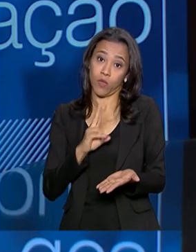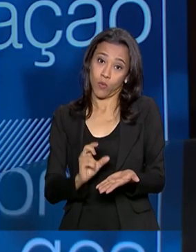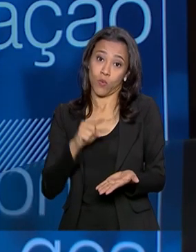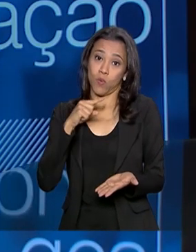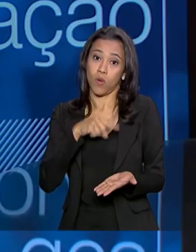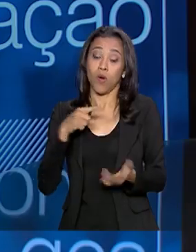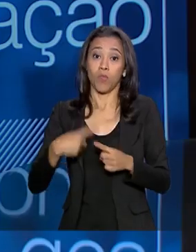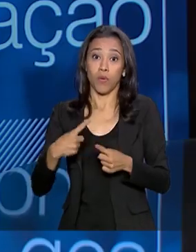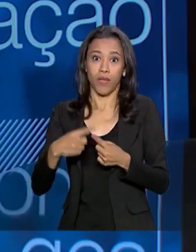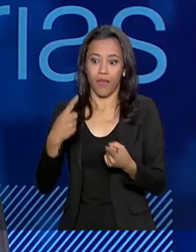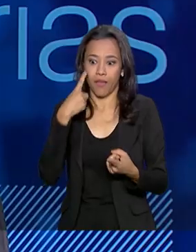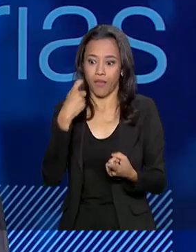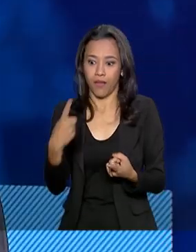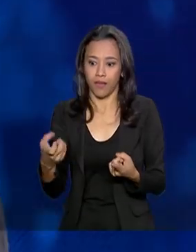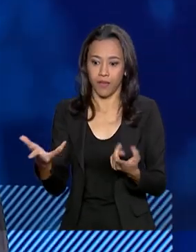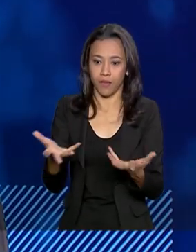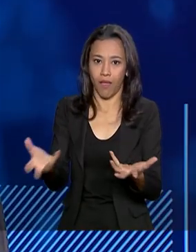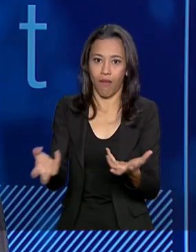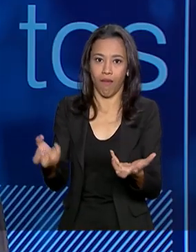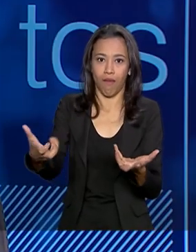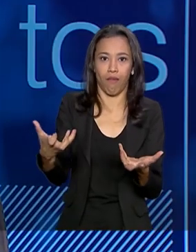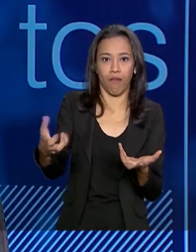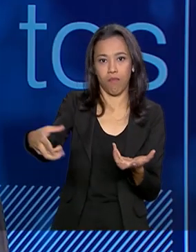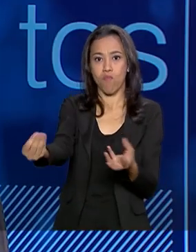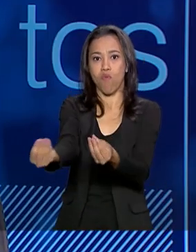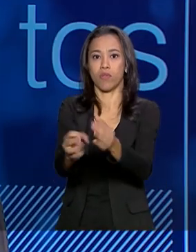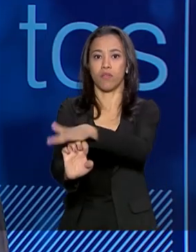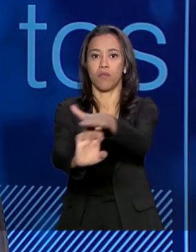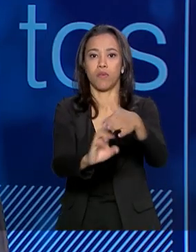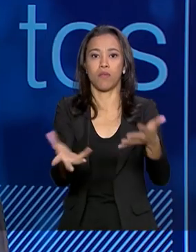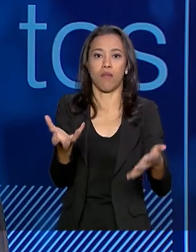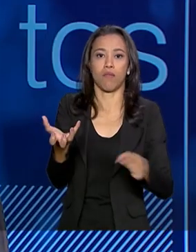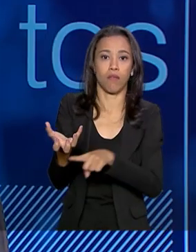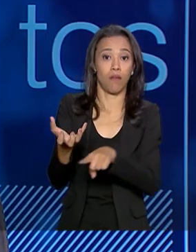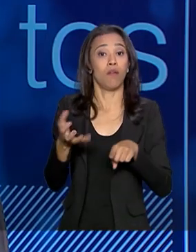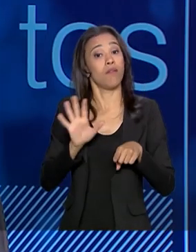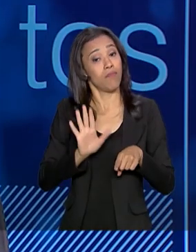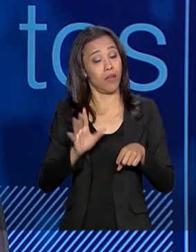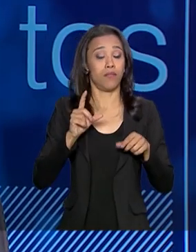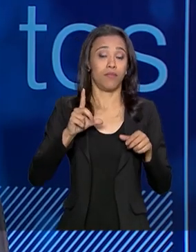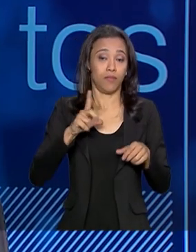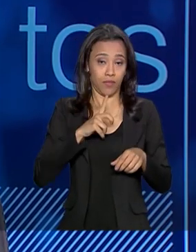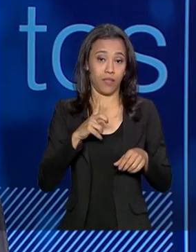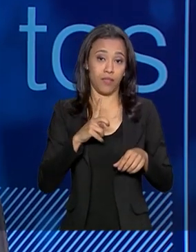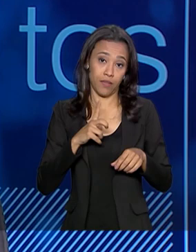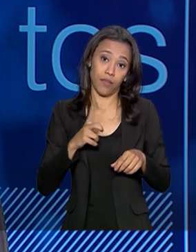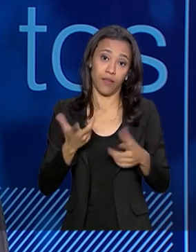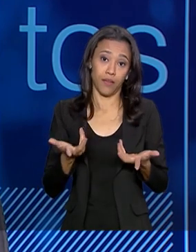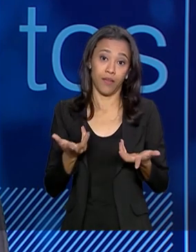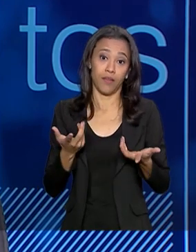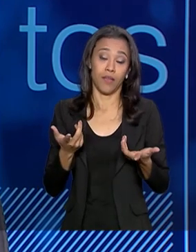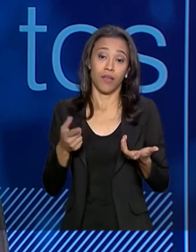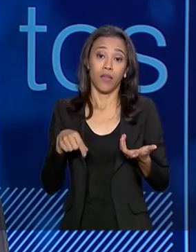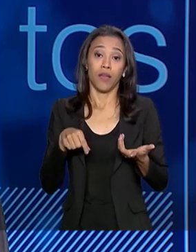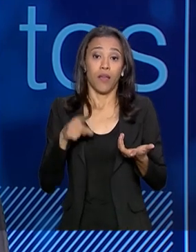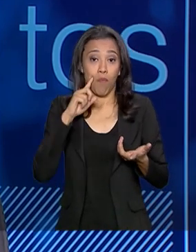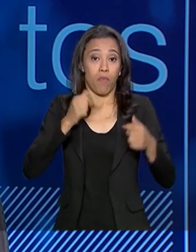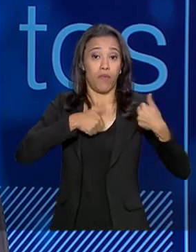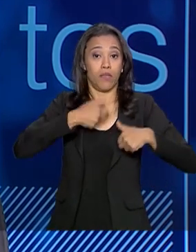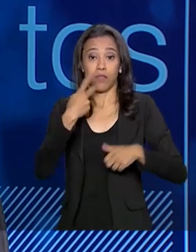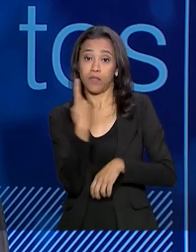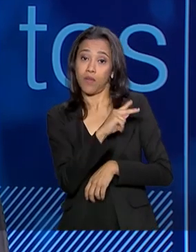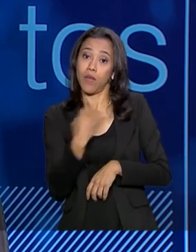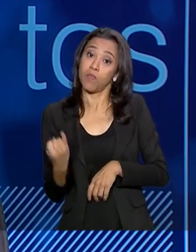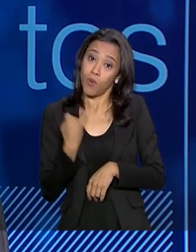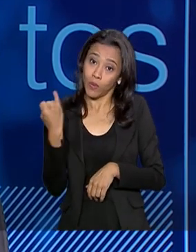própria competição pelo ativo faz com que ele seja valorado ao máximo, né? Mas você sempre tem a possibilidade de ter um leilão com um player só. E aí é muito